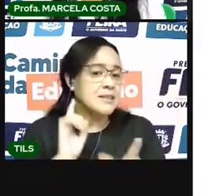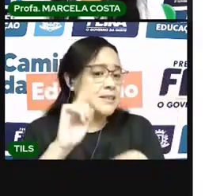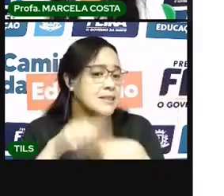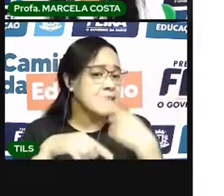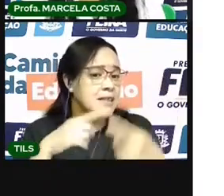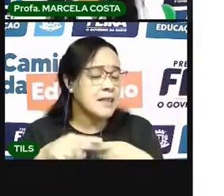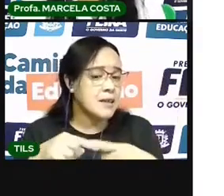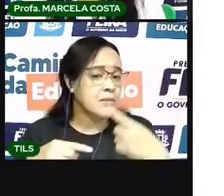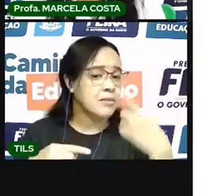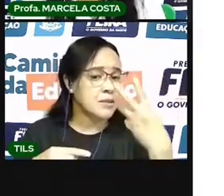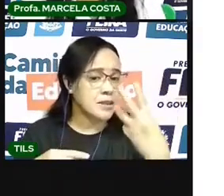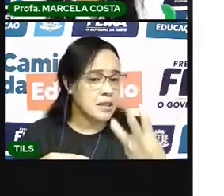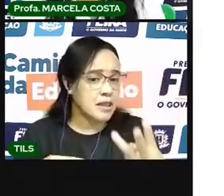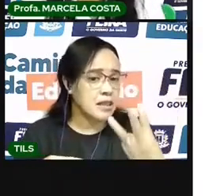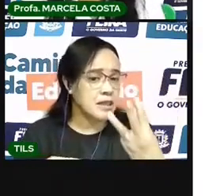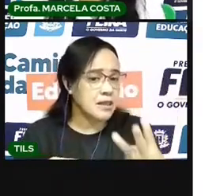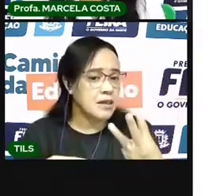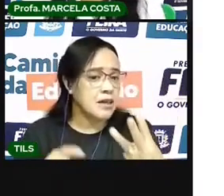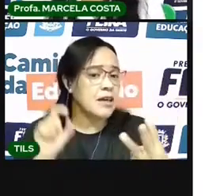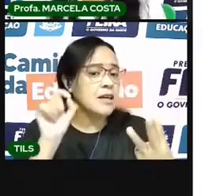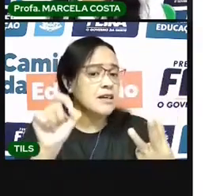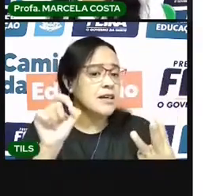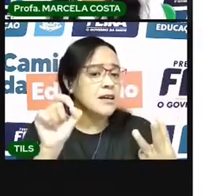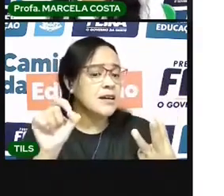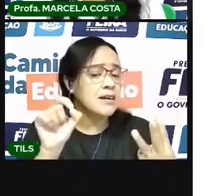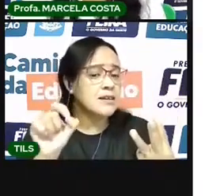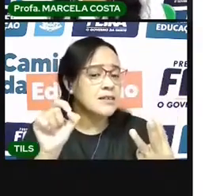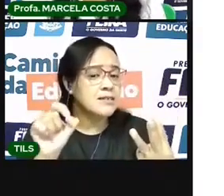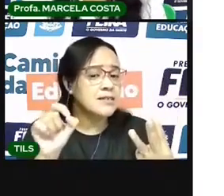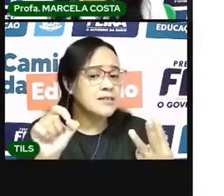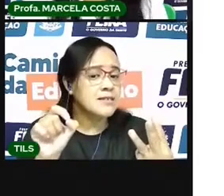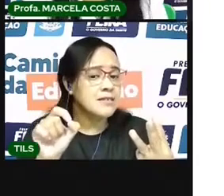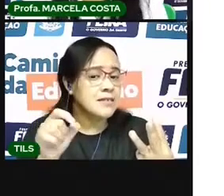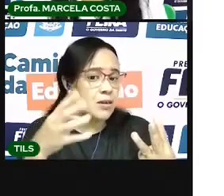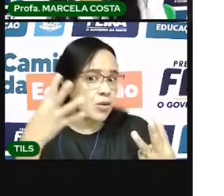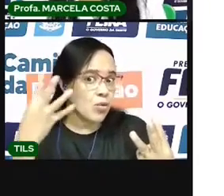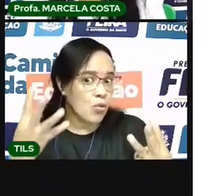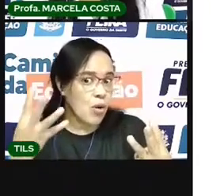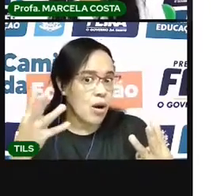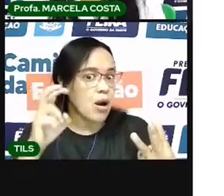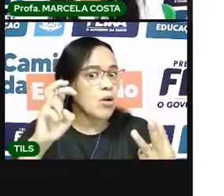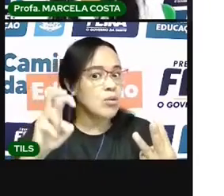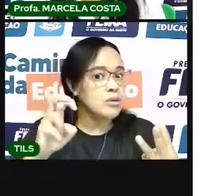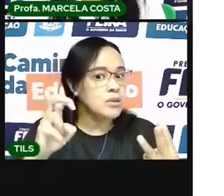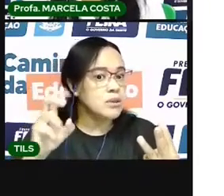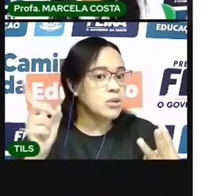Depois do número 3. Vem o 4 ou vem o 5?